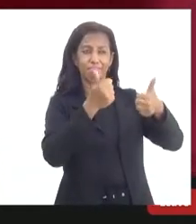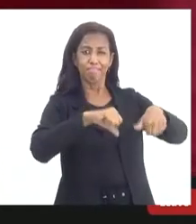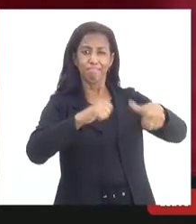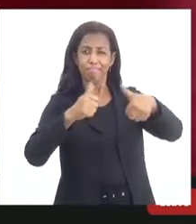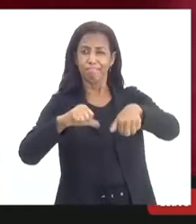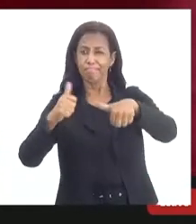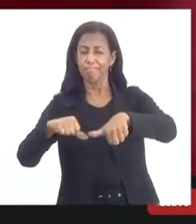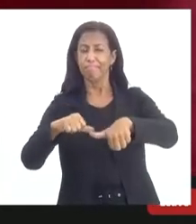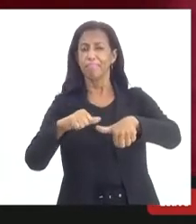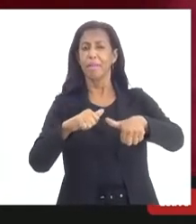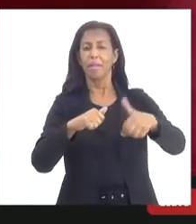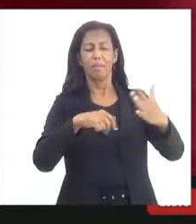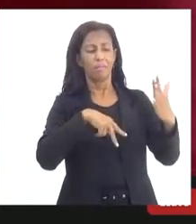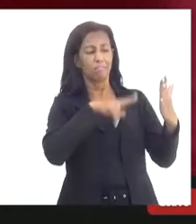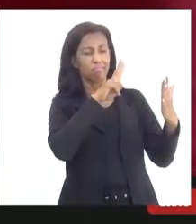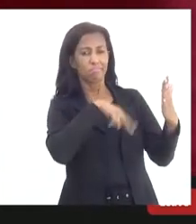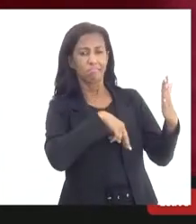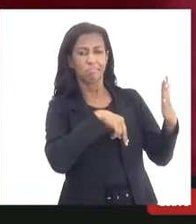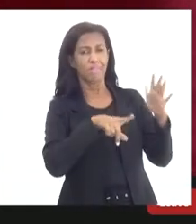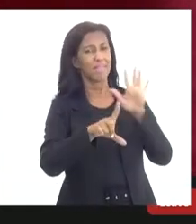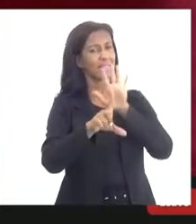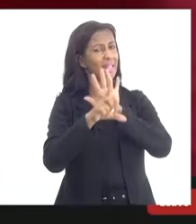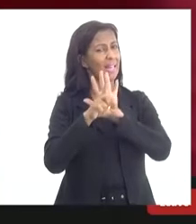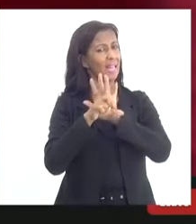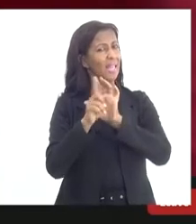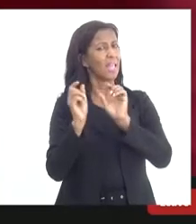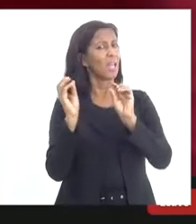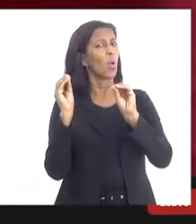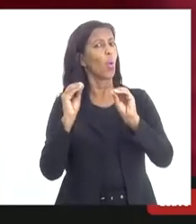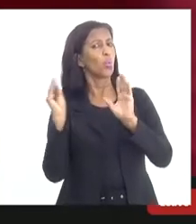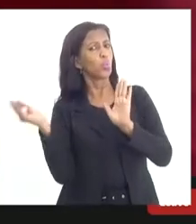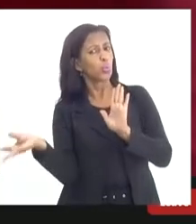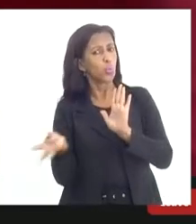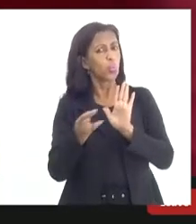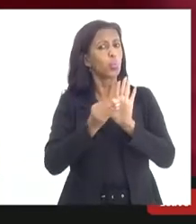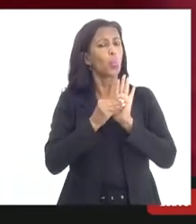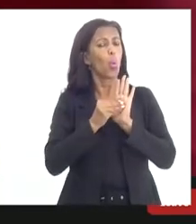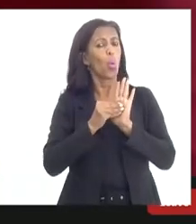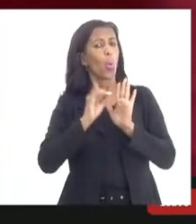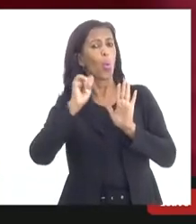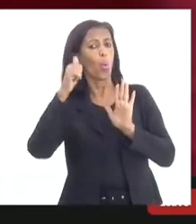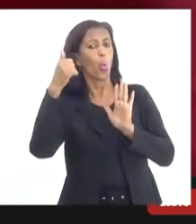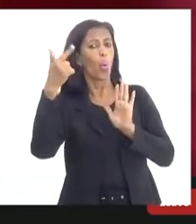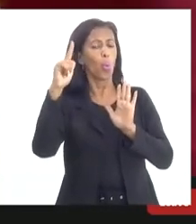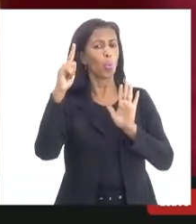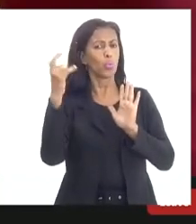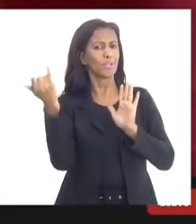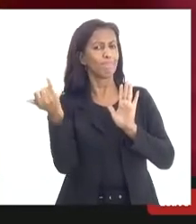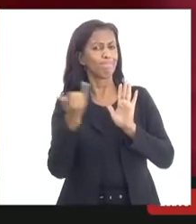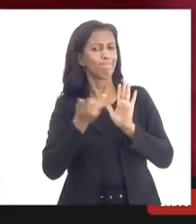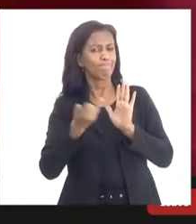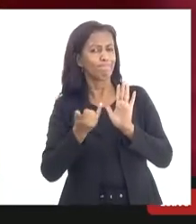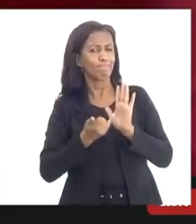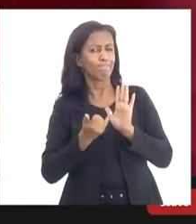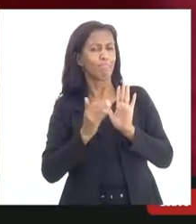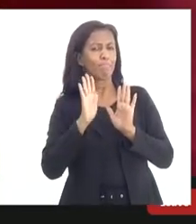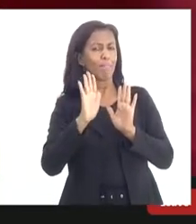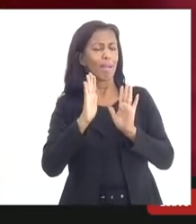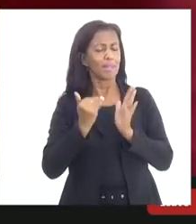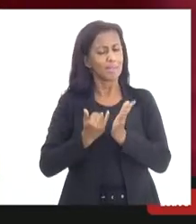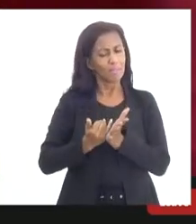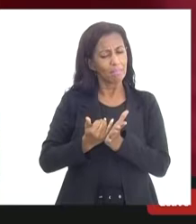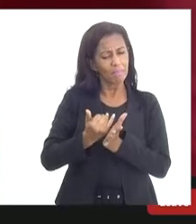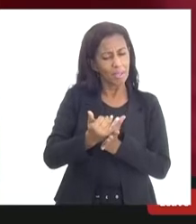lei e tentar verificar onde podemos incorporar outras indicações mas partir da premissa que